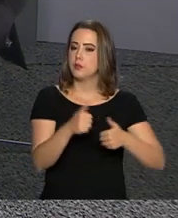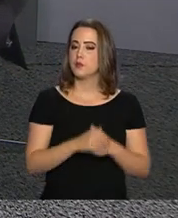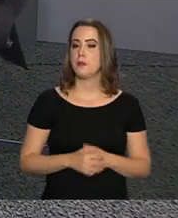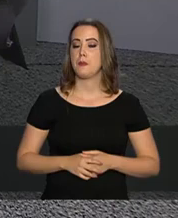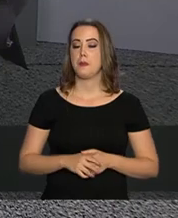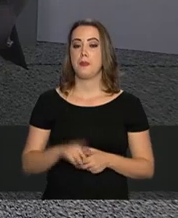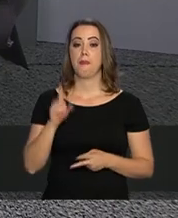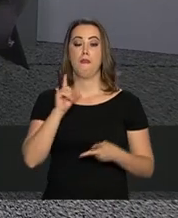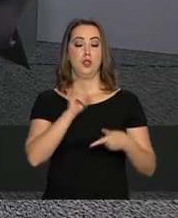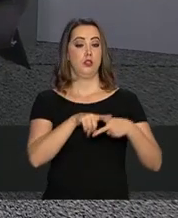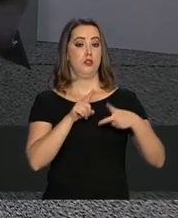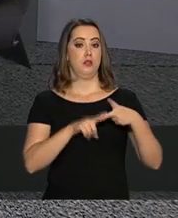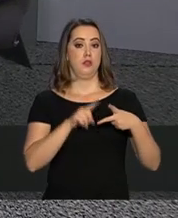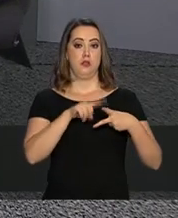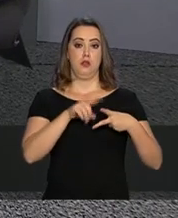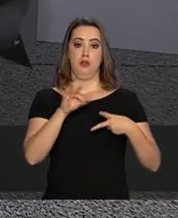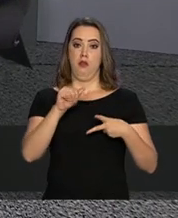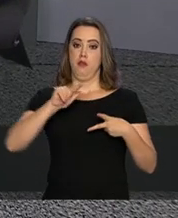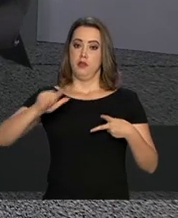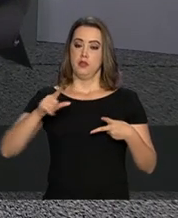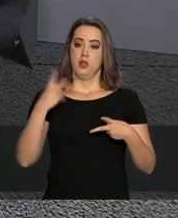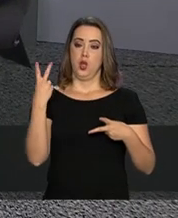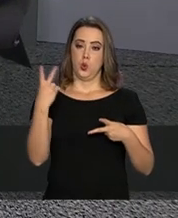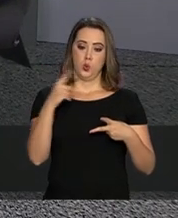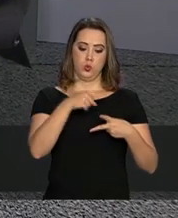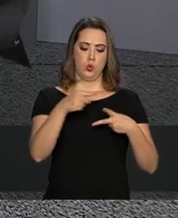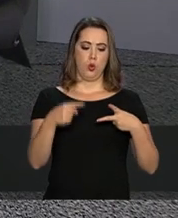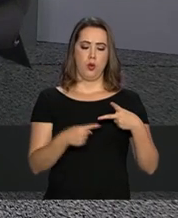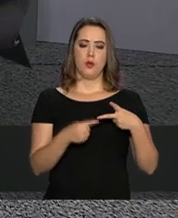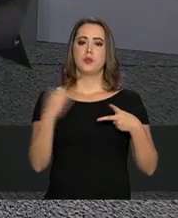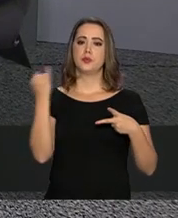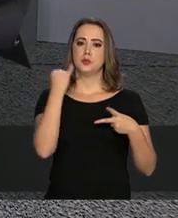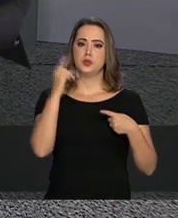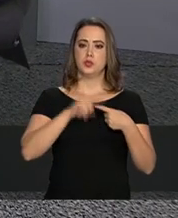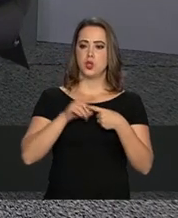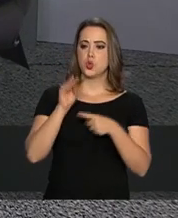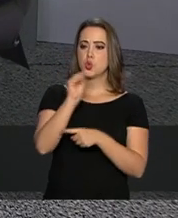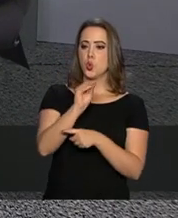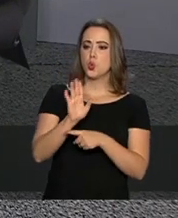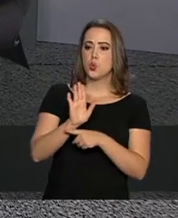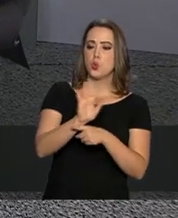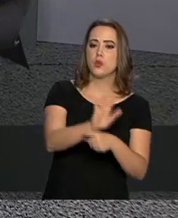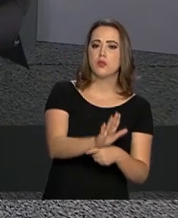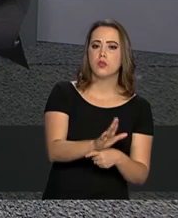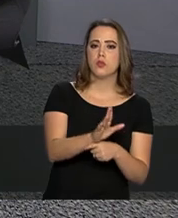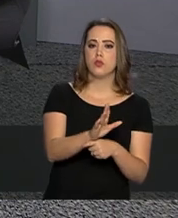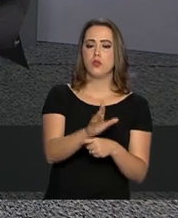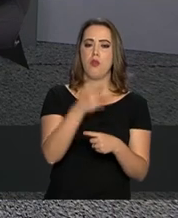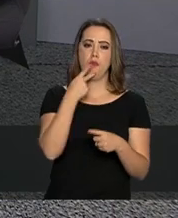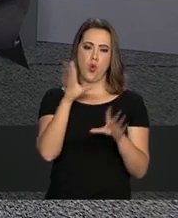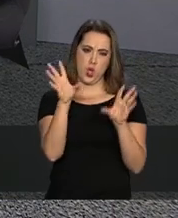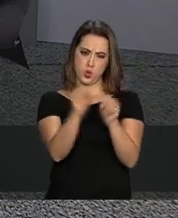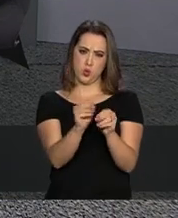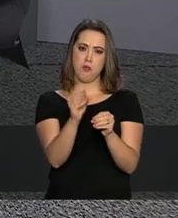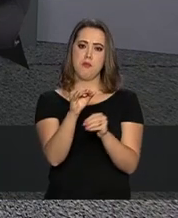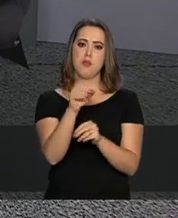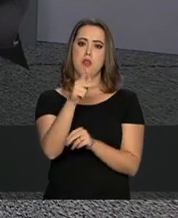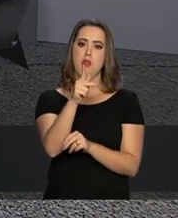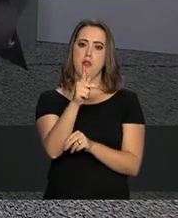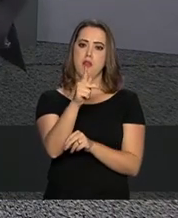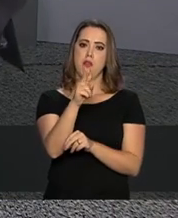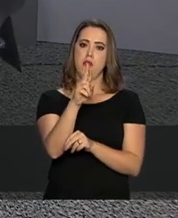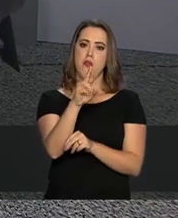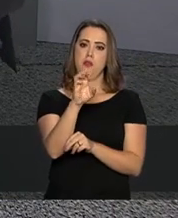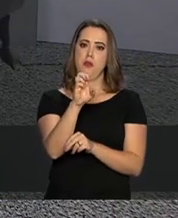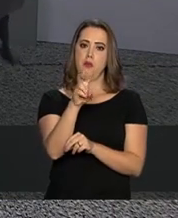dois pilares fundamentais. É a questão do assistencialismo, vamos dizer, a questão da Previdência, para dar um nome